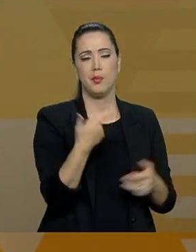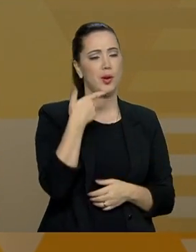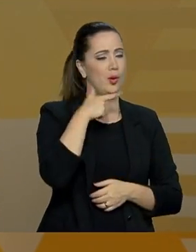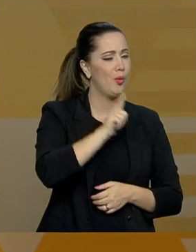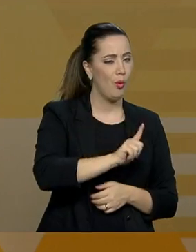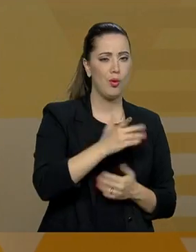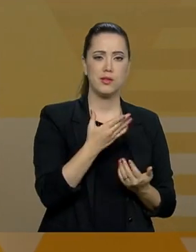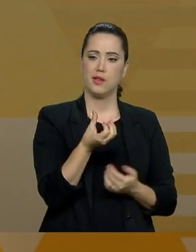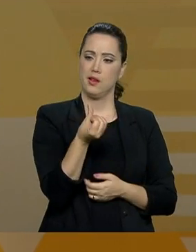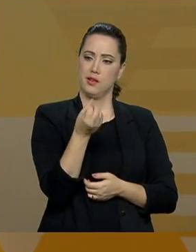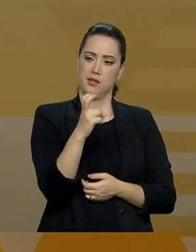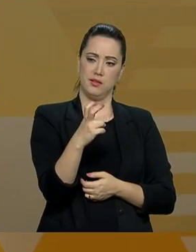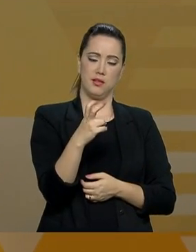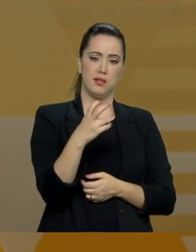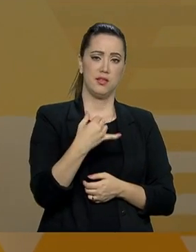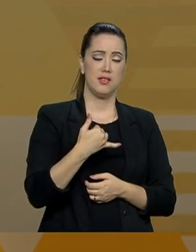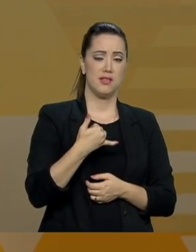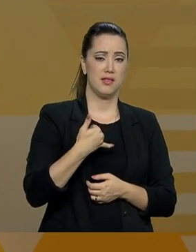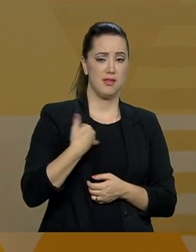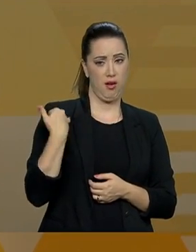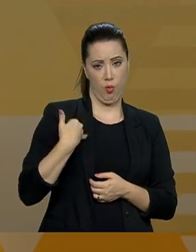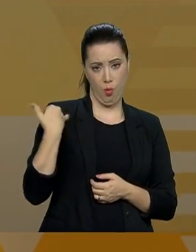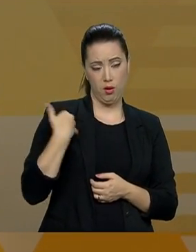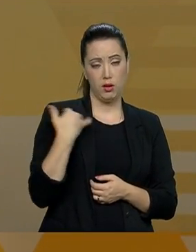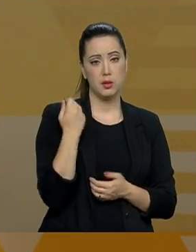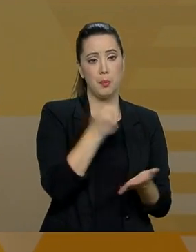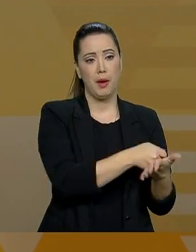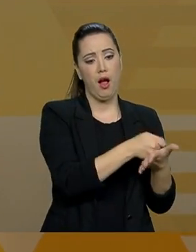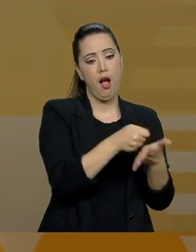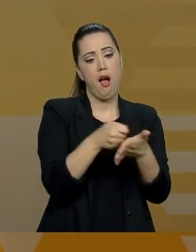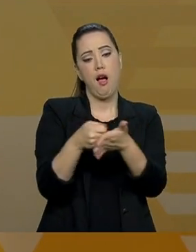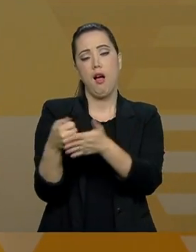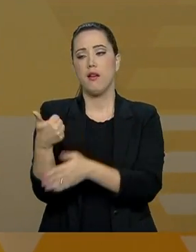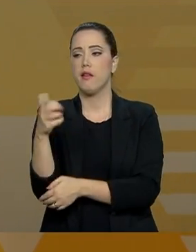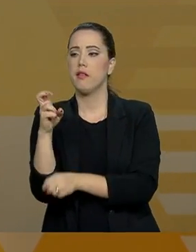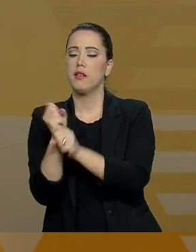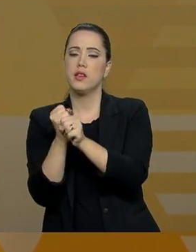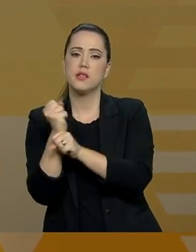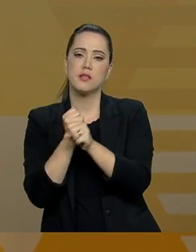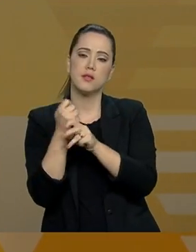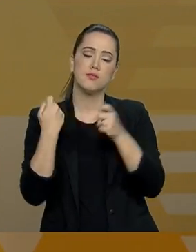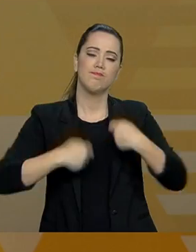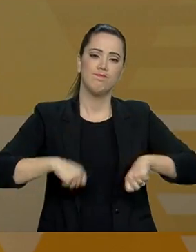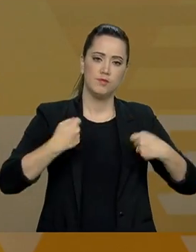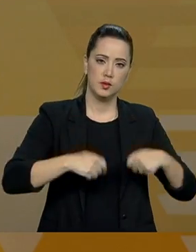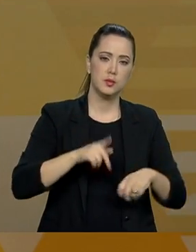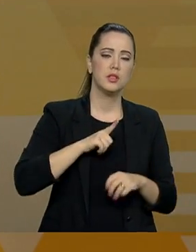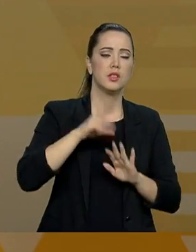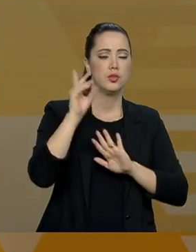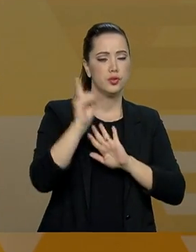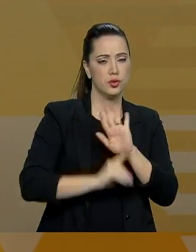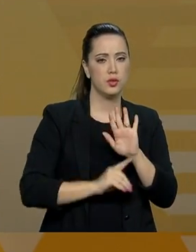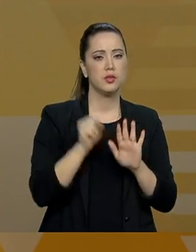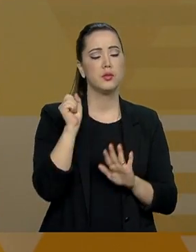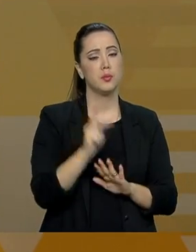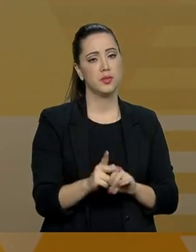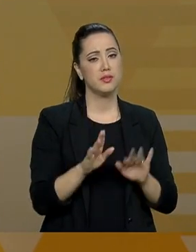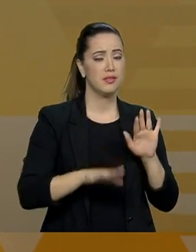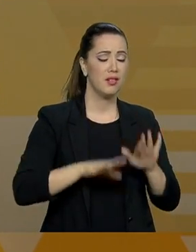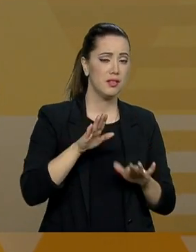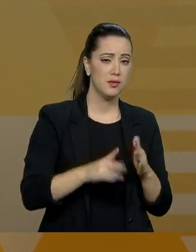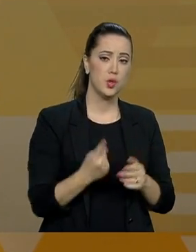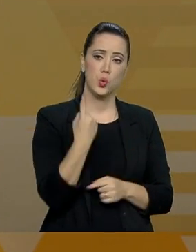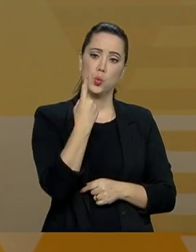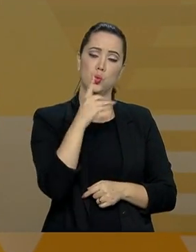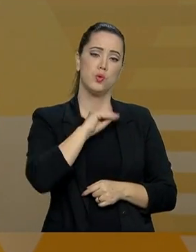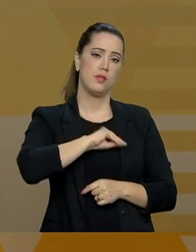aos 65 anos por idade, contribuir os 15 anos necessários para terem direito a uma aposentadoria, que normalmente é